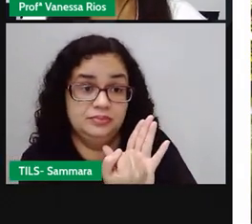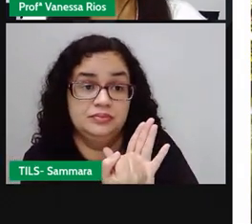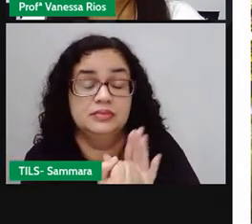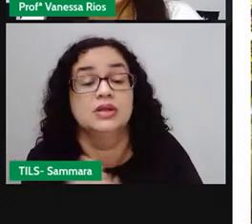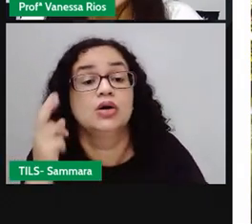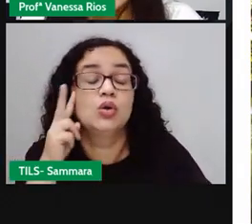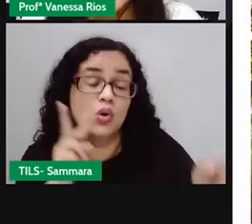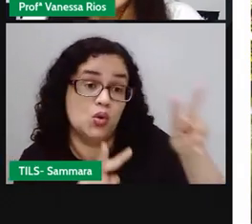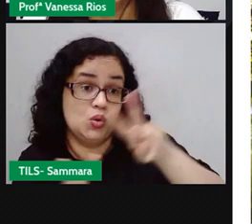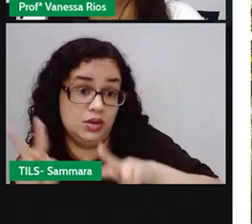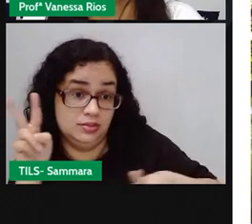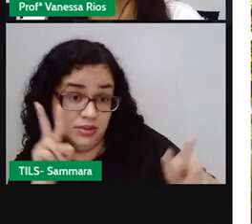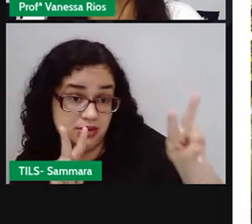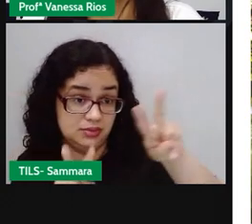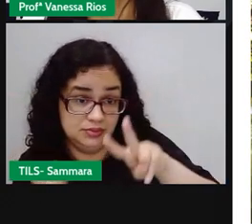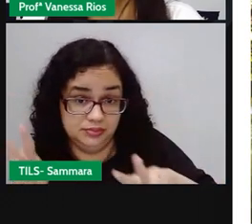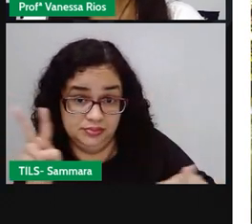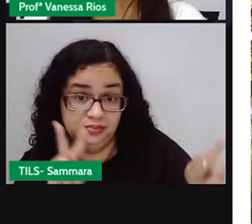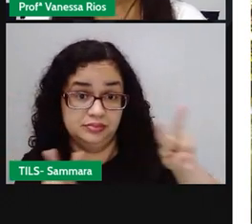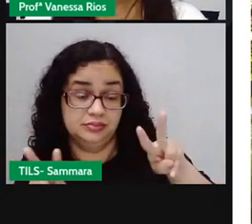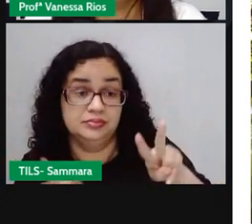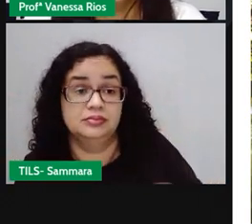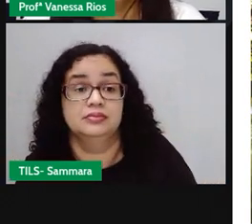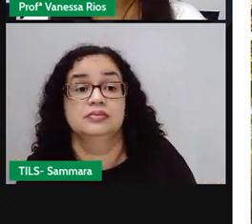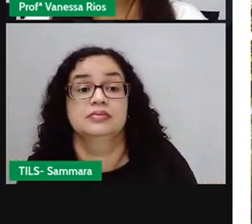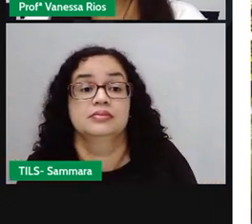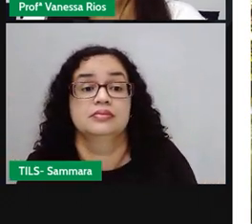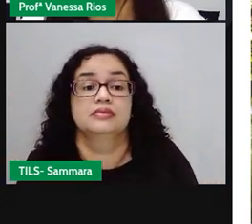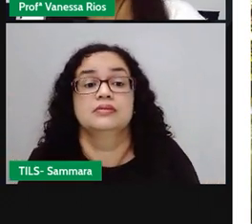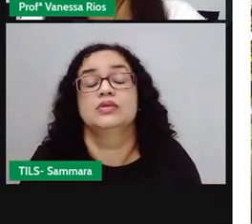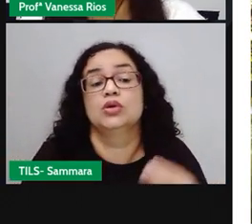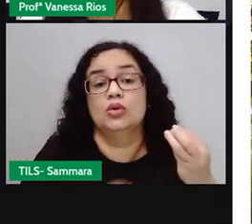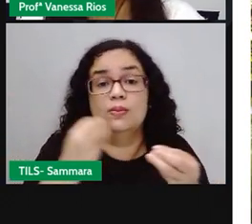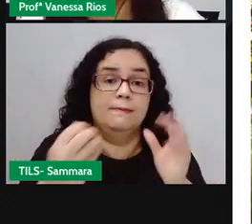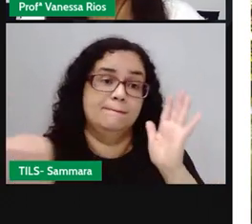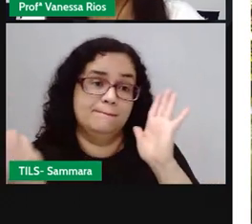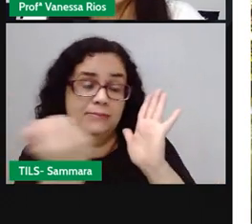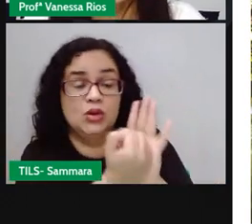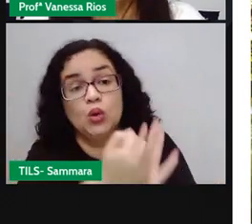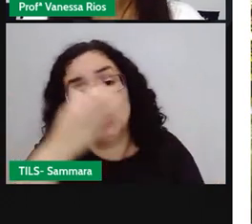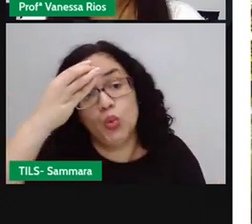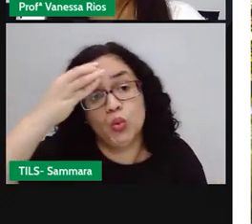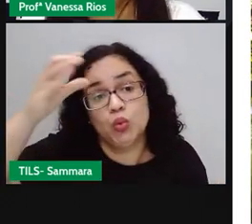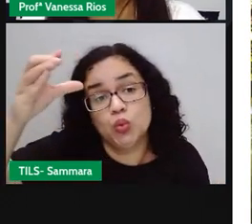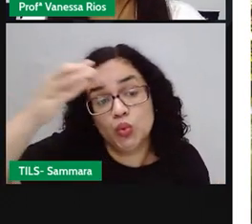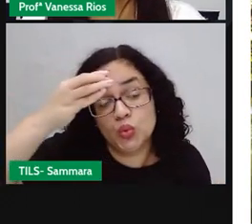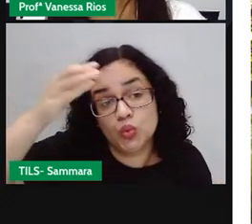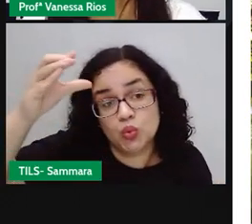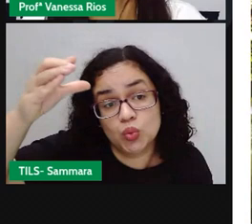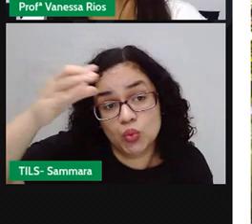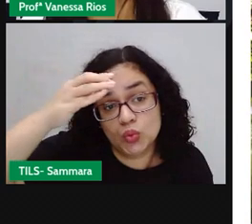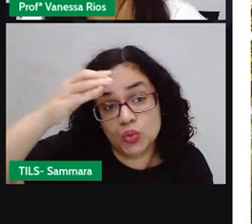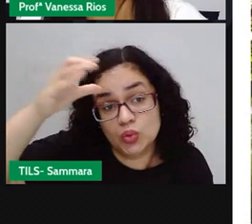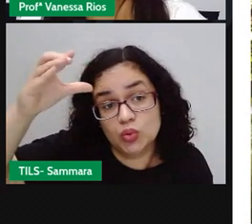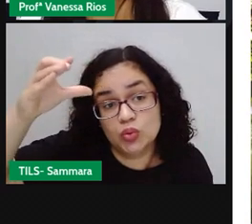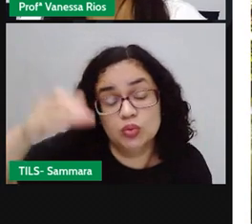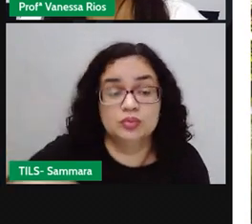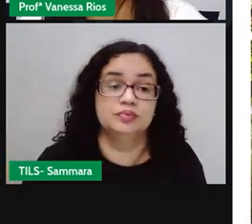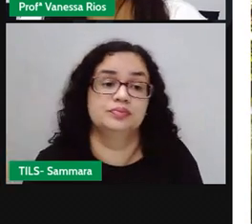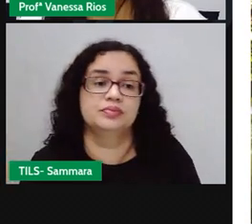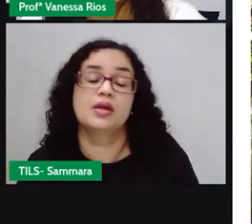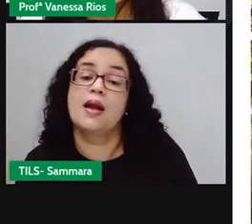observados e determinados como patrimônios culturais. É a questão de serem